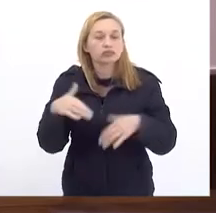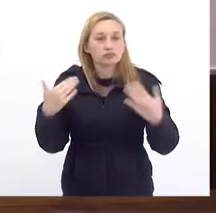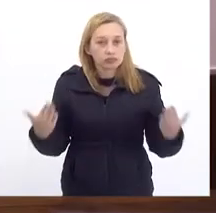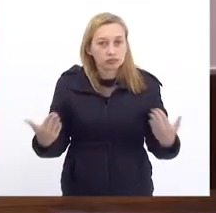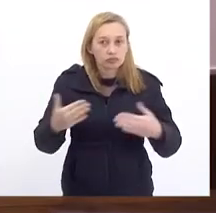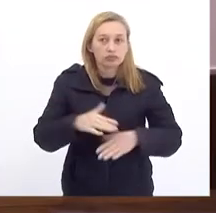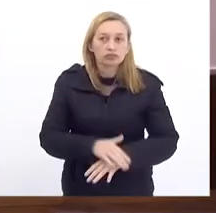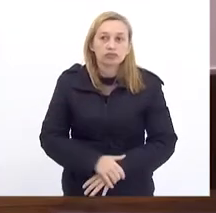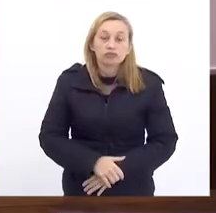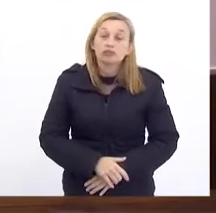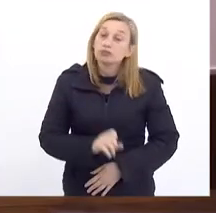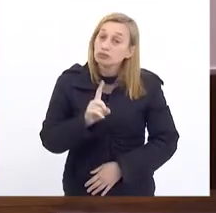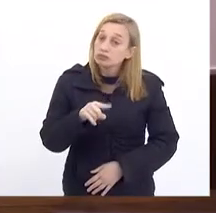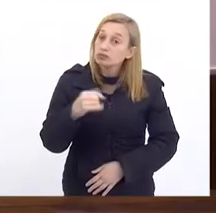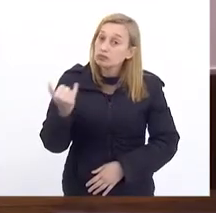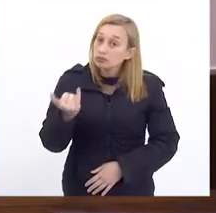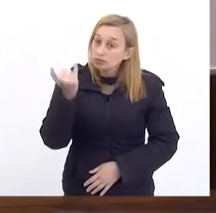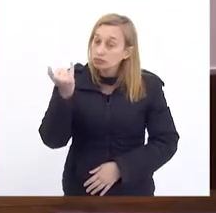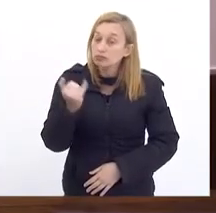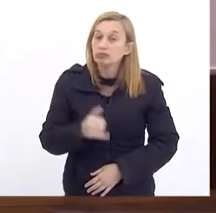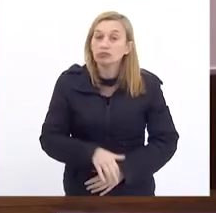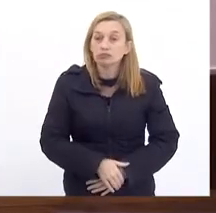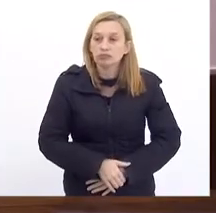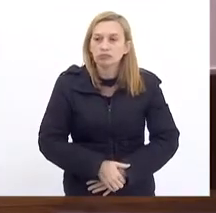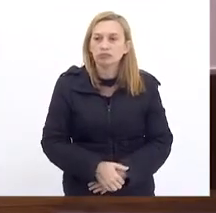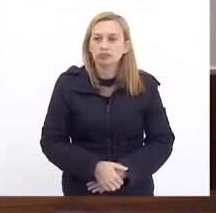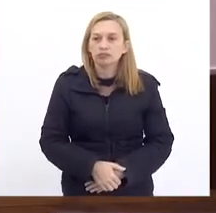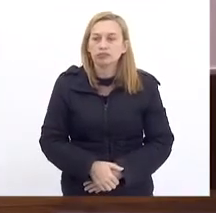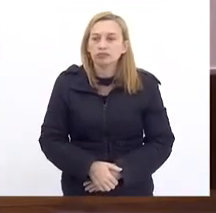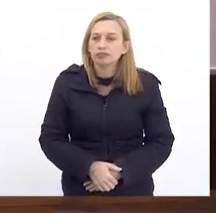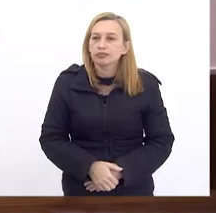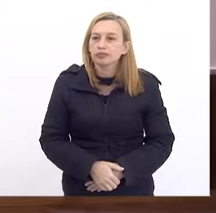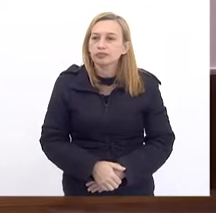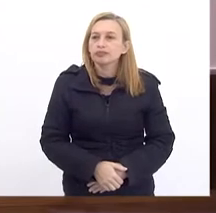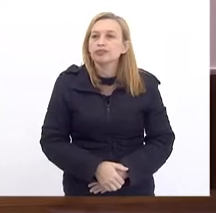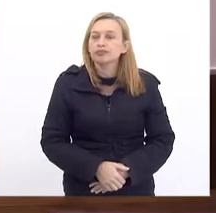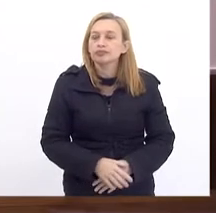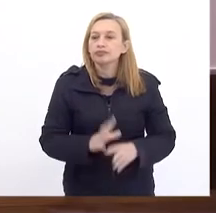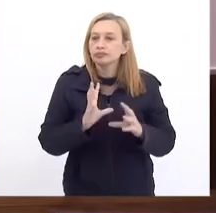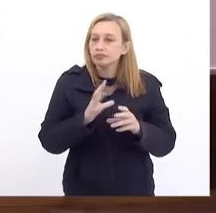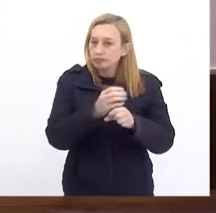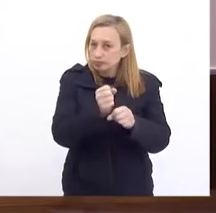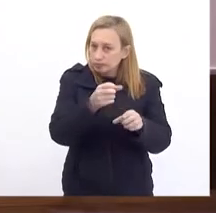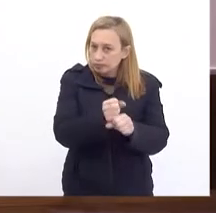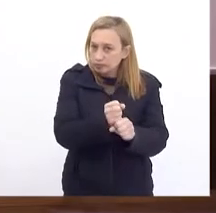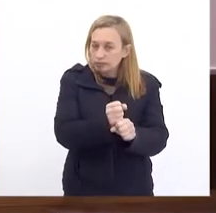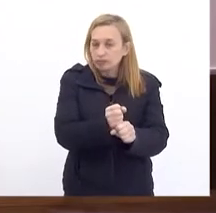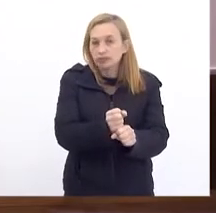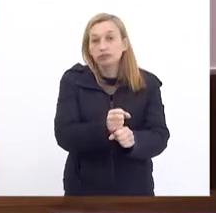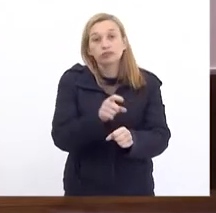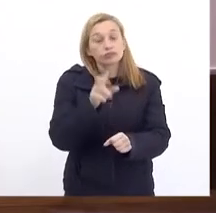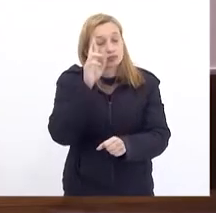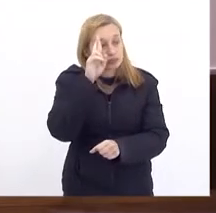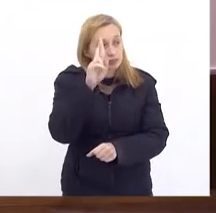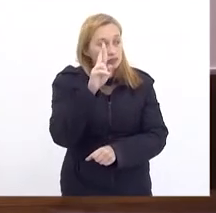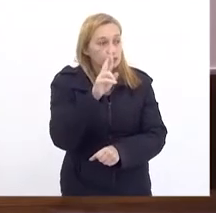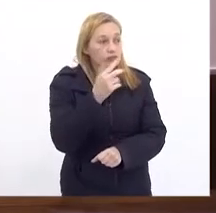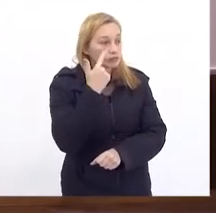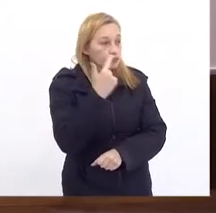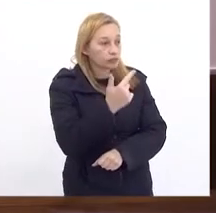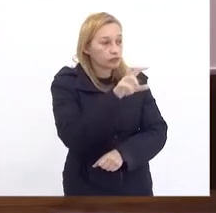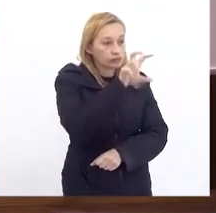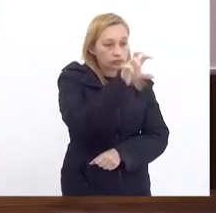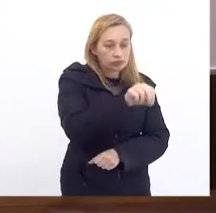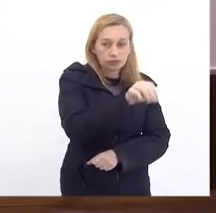Era necessário Fazer Essa contabilidade Não só pegar 50%